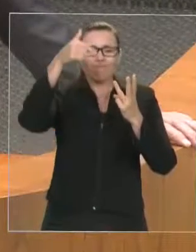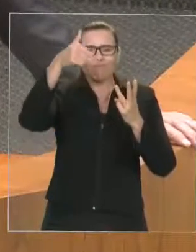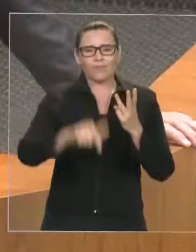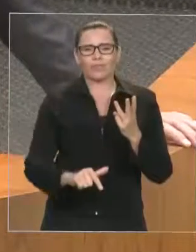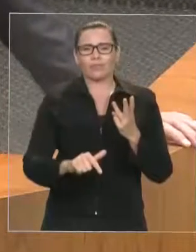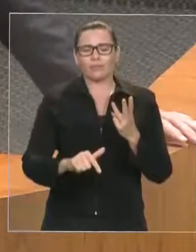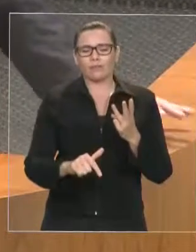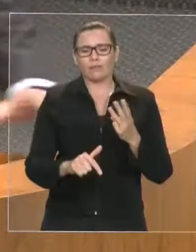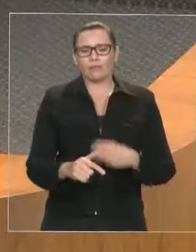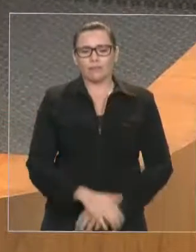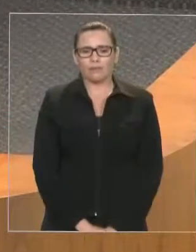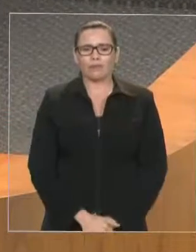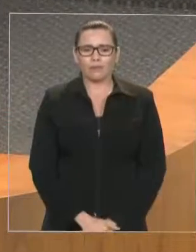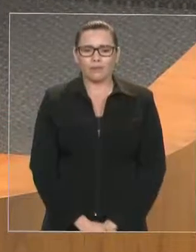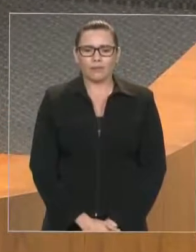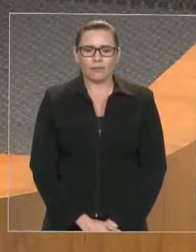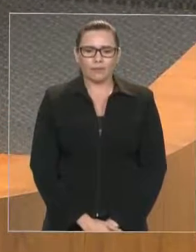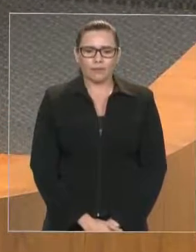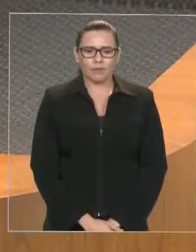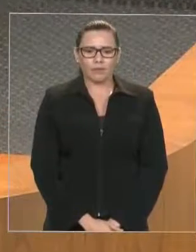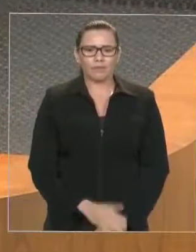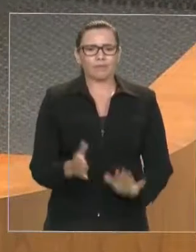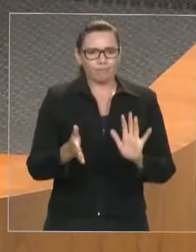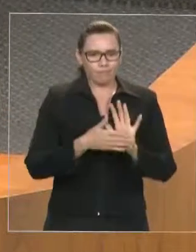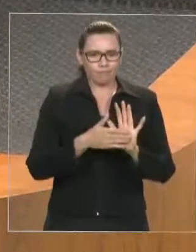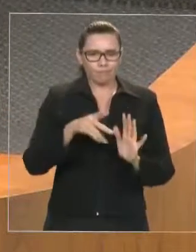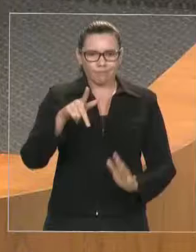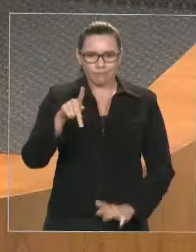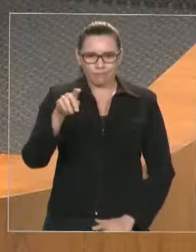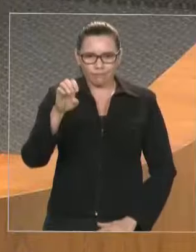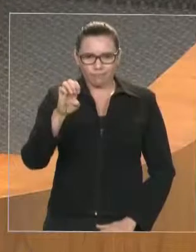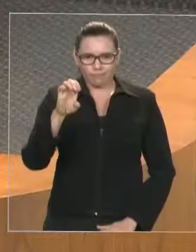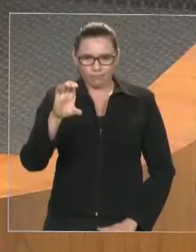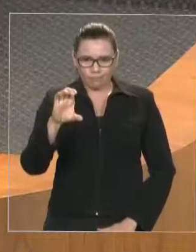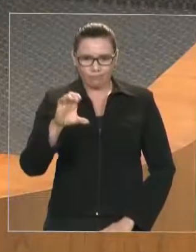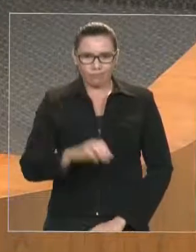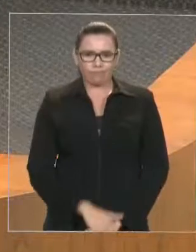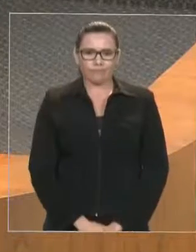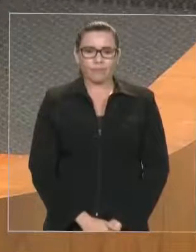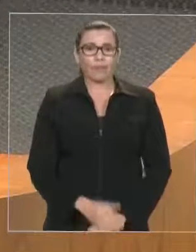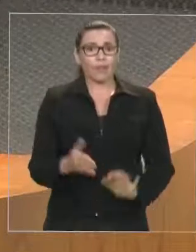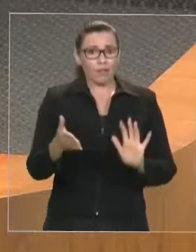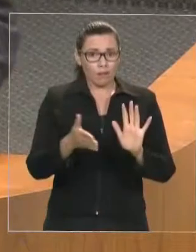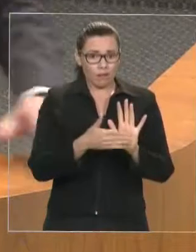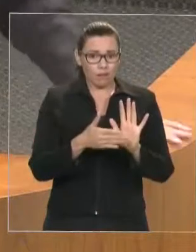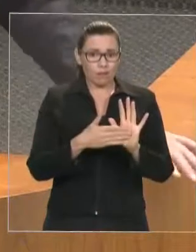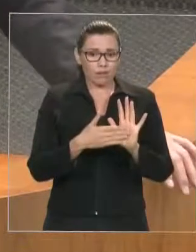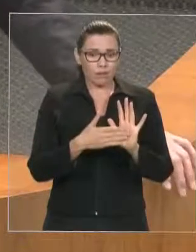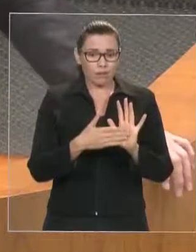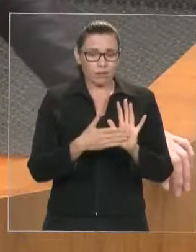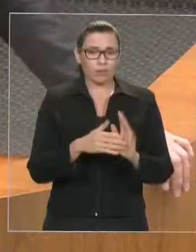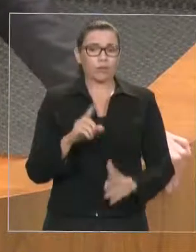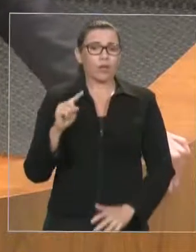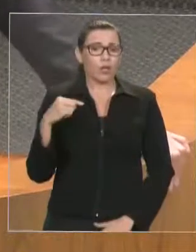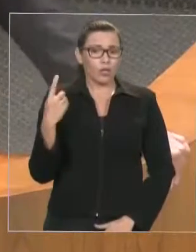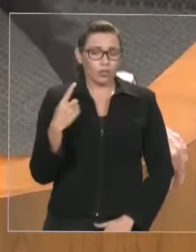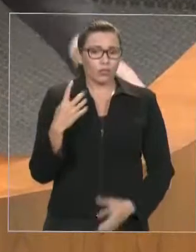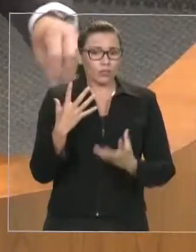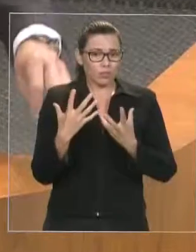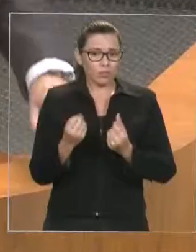Dei entrada naquela época para mostrar que isso aqui, essa medida que nós adotamos,